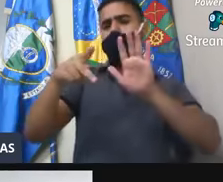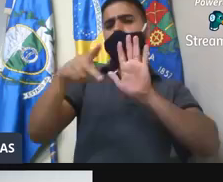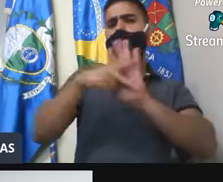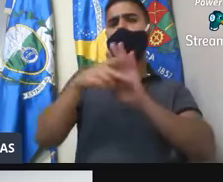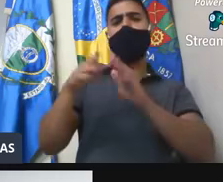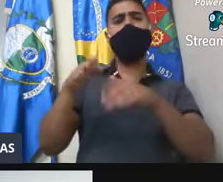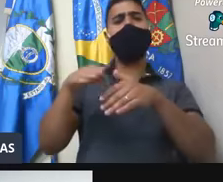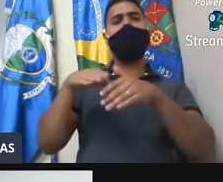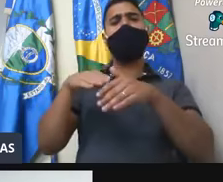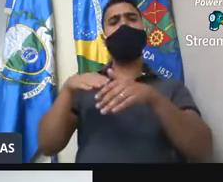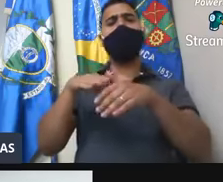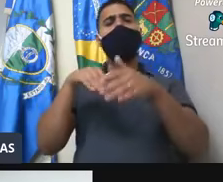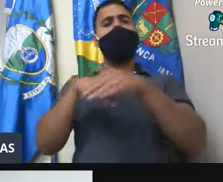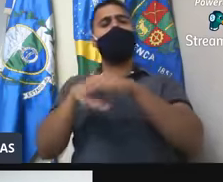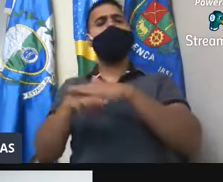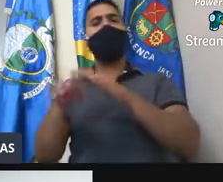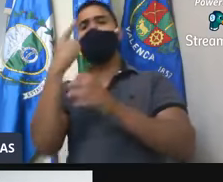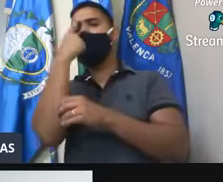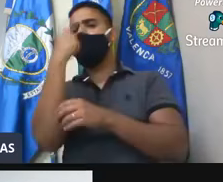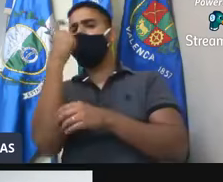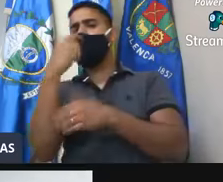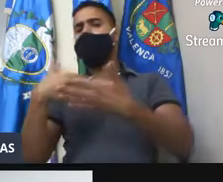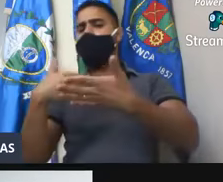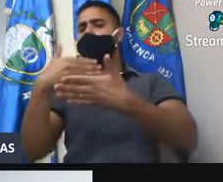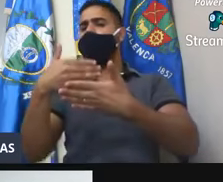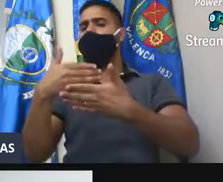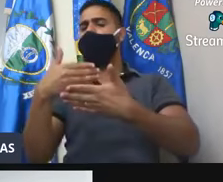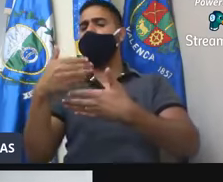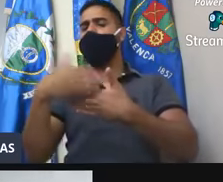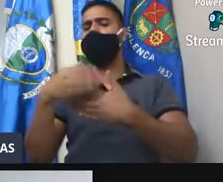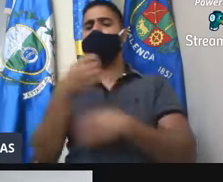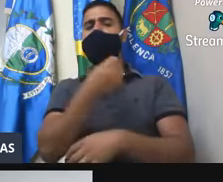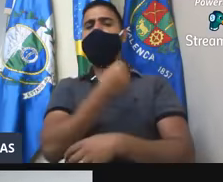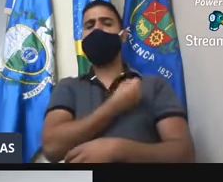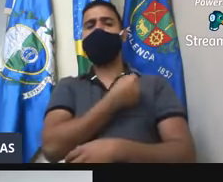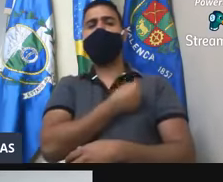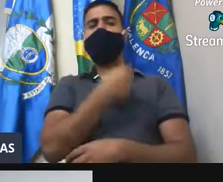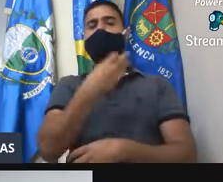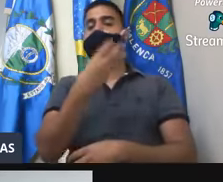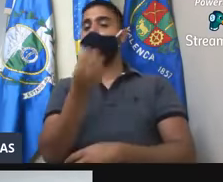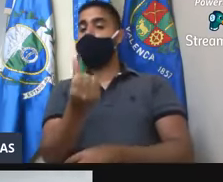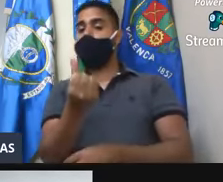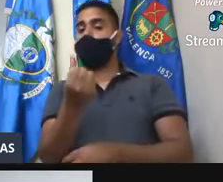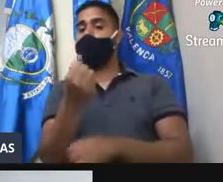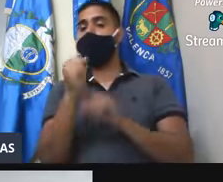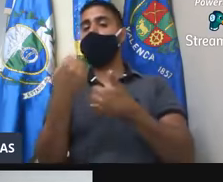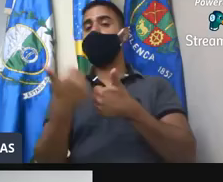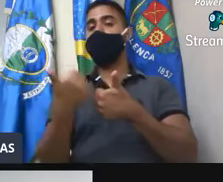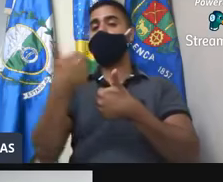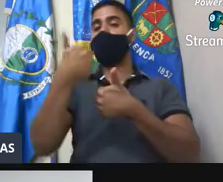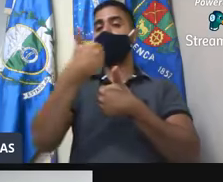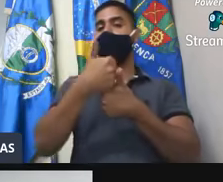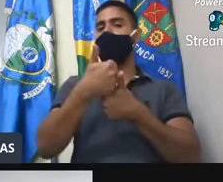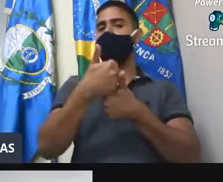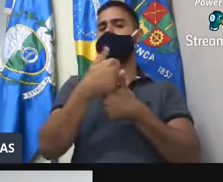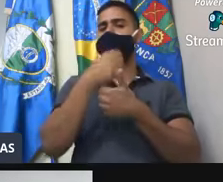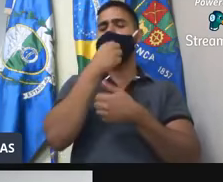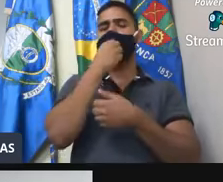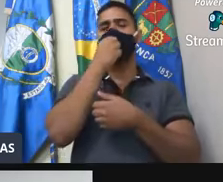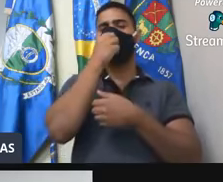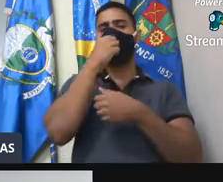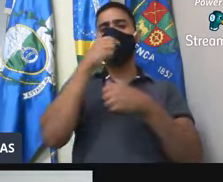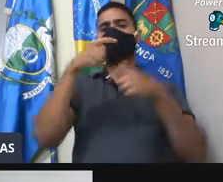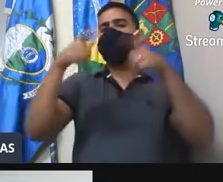correto armazenamento temporário do lixo em frente ao número 36 da Rua Pedro Madsen, em substituição ao precário ranchinho lá